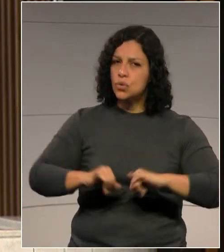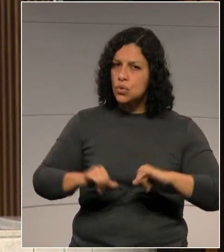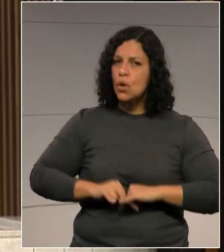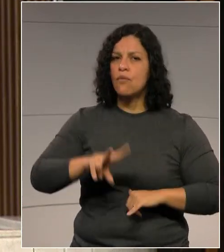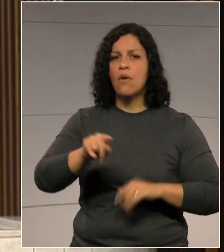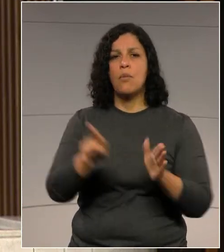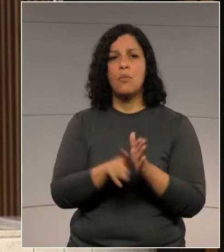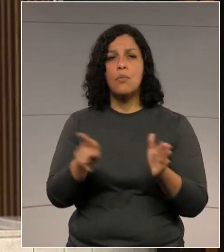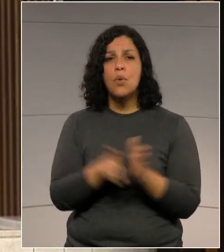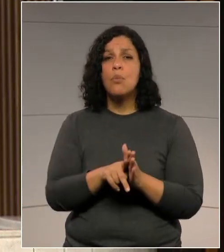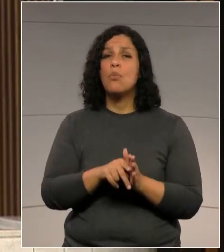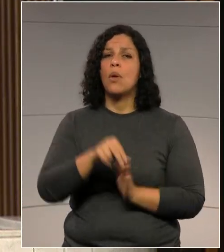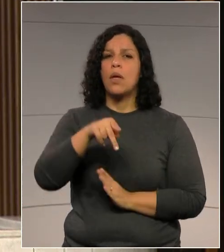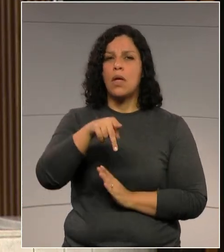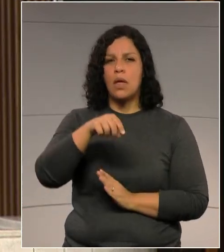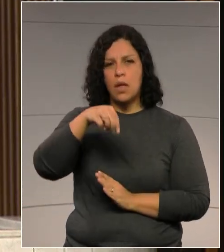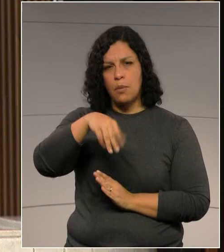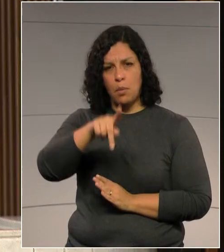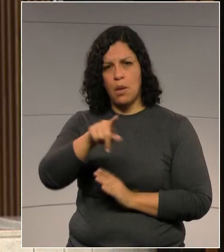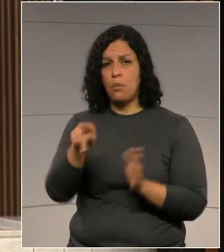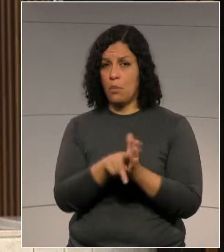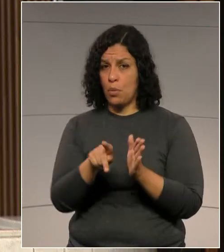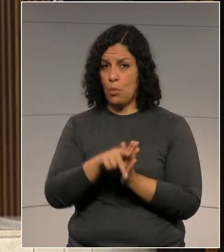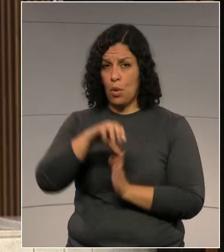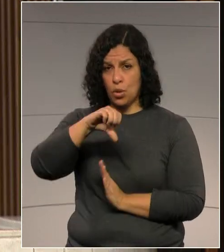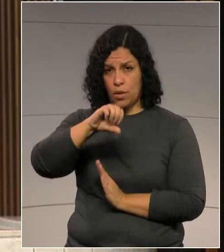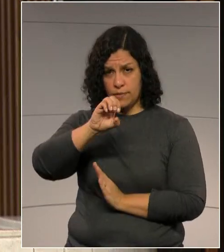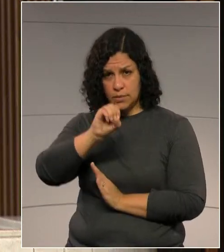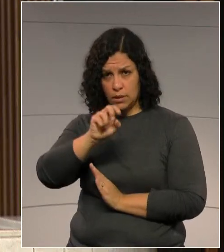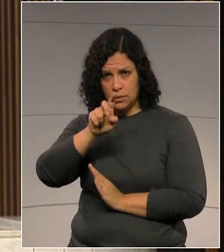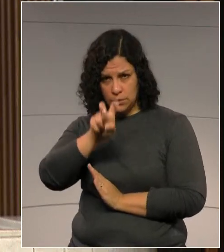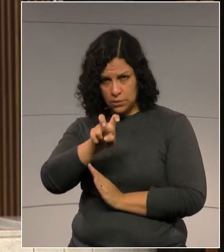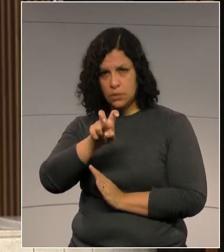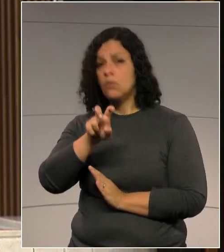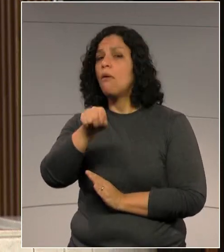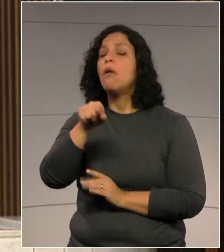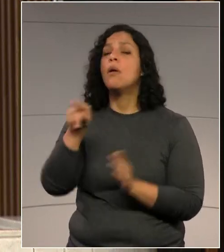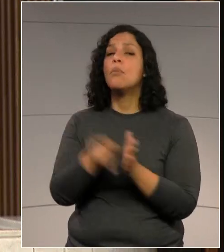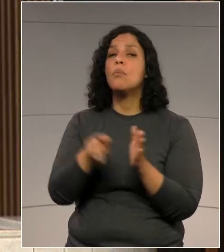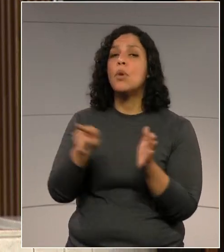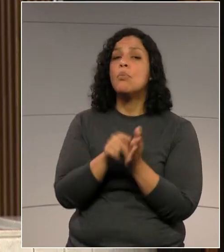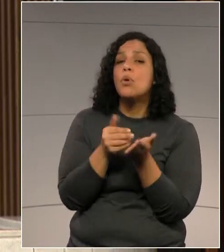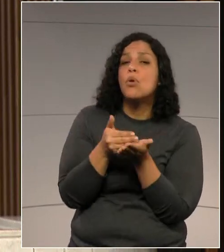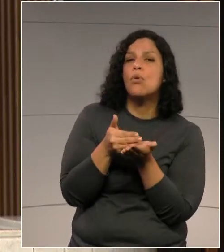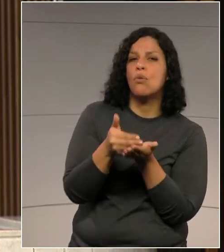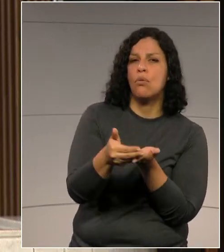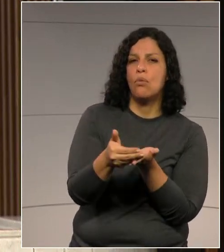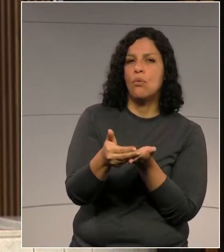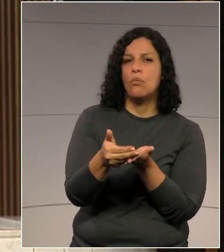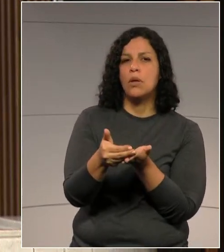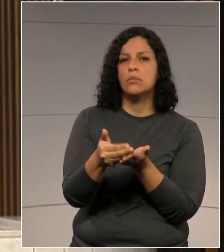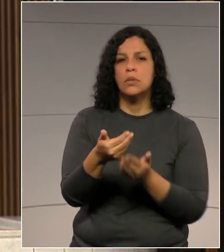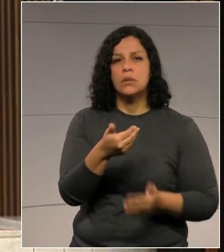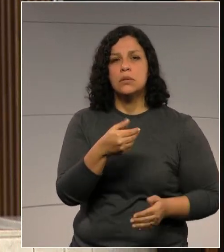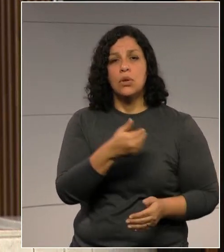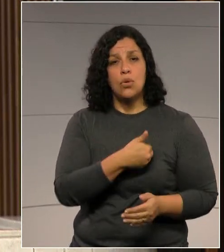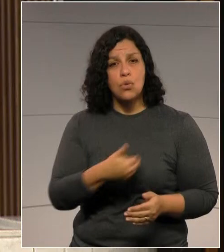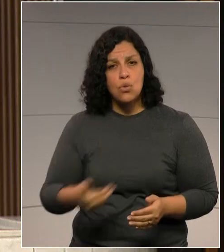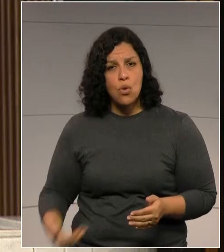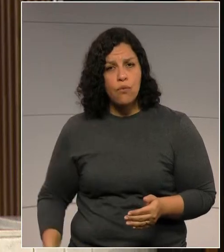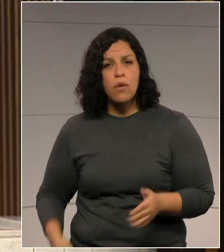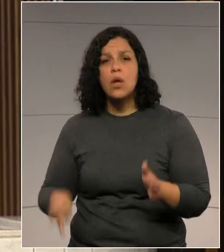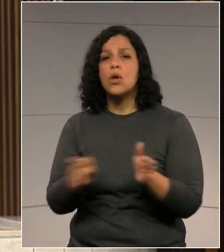impactos dessa medida. A medida provisória 905 é mais uma iniciativa desse governo para